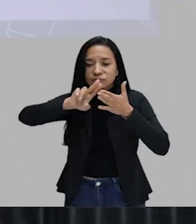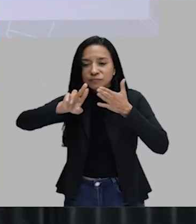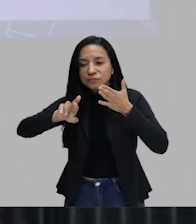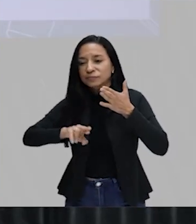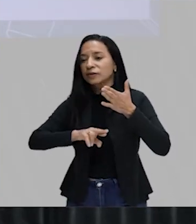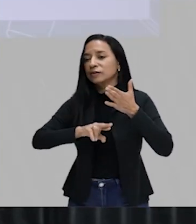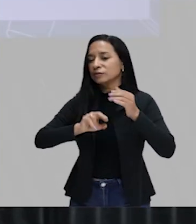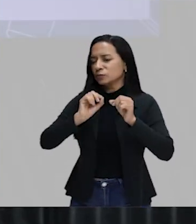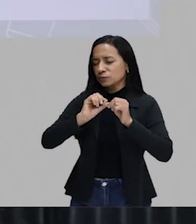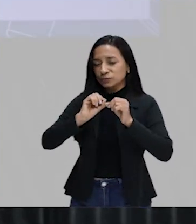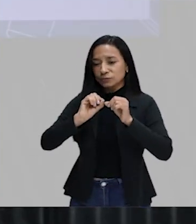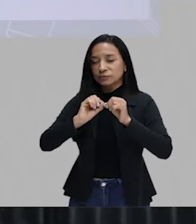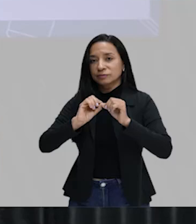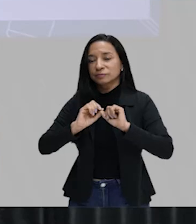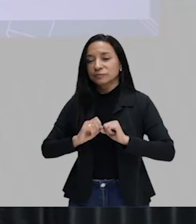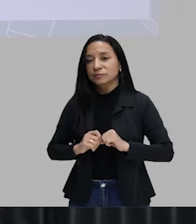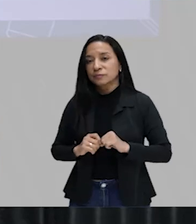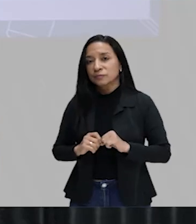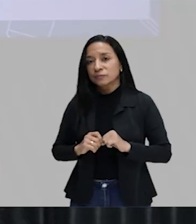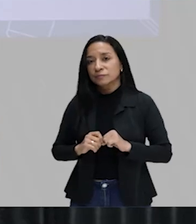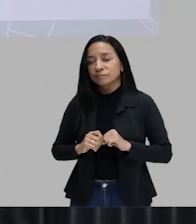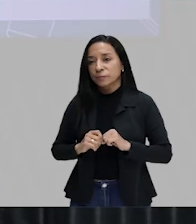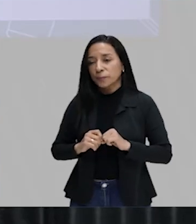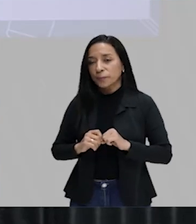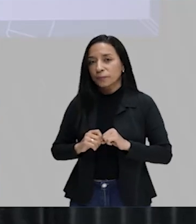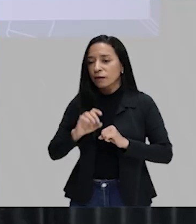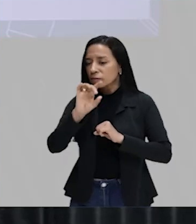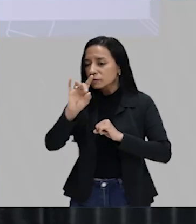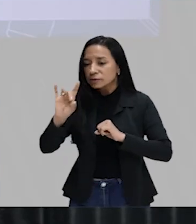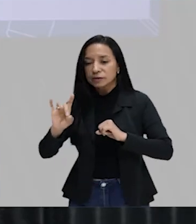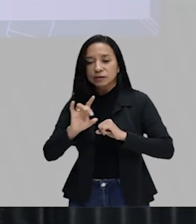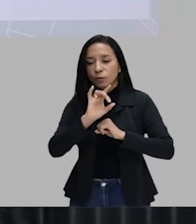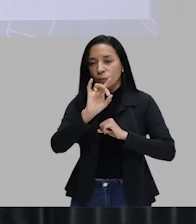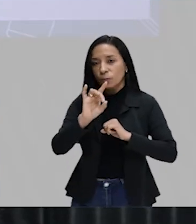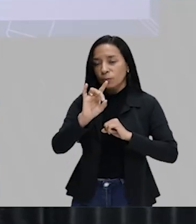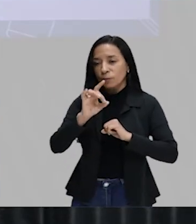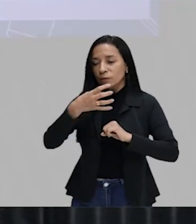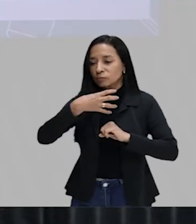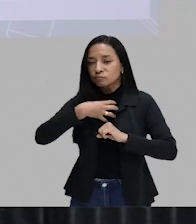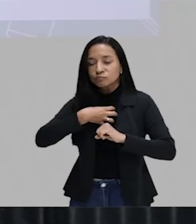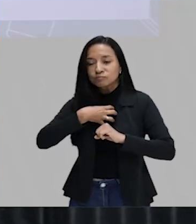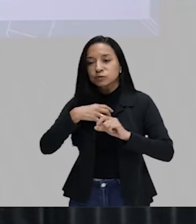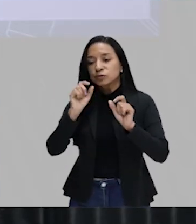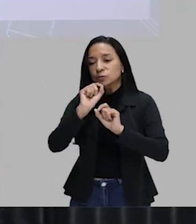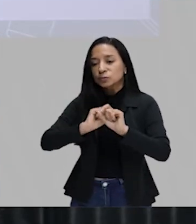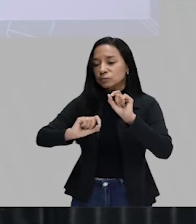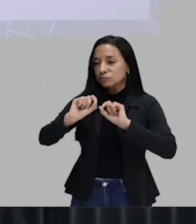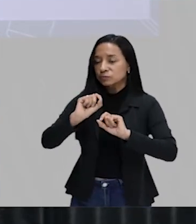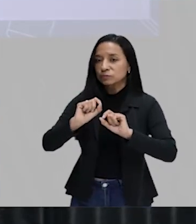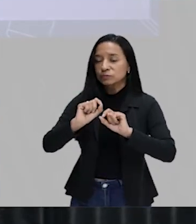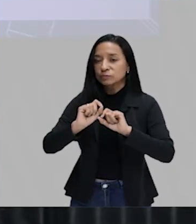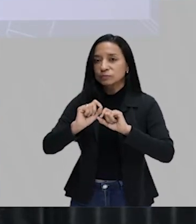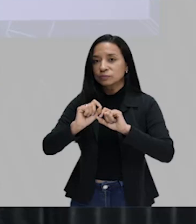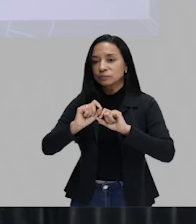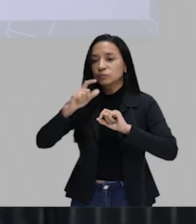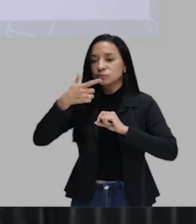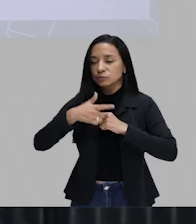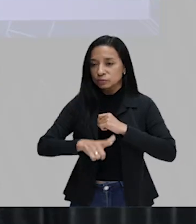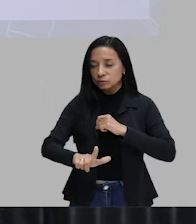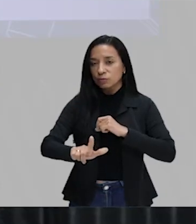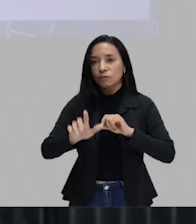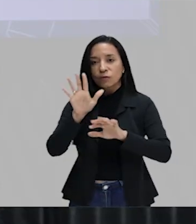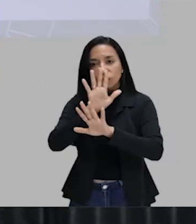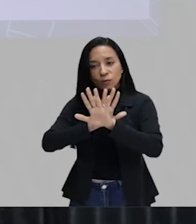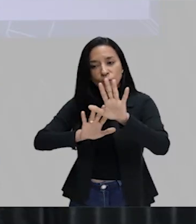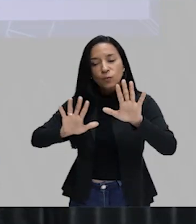seis, né? Então, uma série, são tantas funções. Mas cada uma com uma intenção, de acordo com aquilo que eu quero passar. Então, mais uma vez, tome muito cuidado com